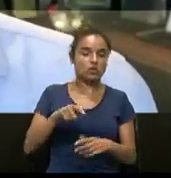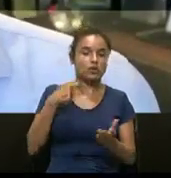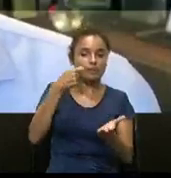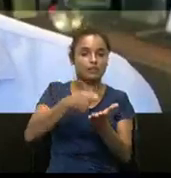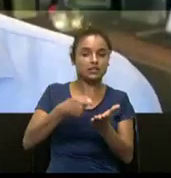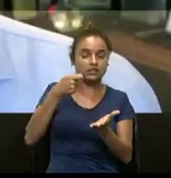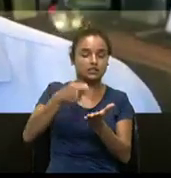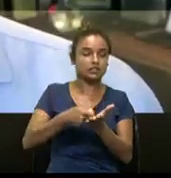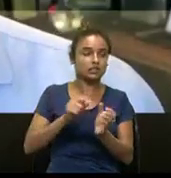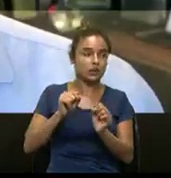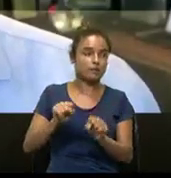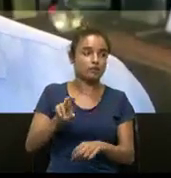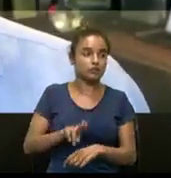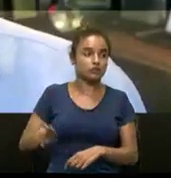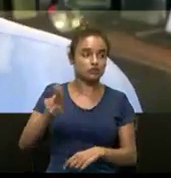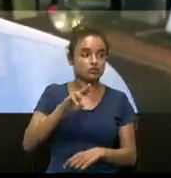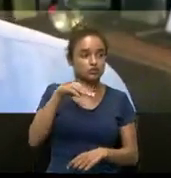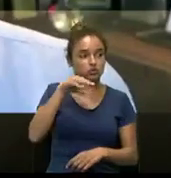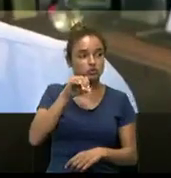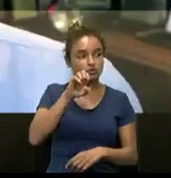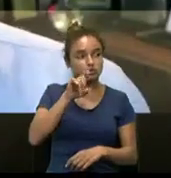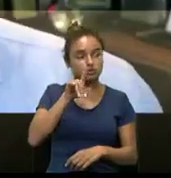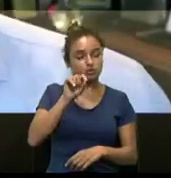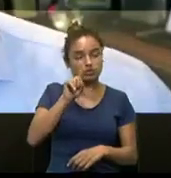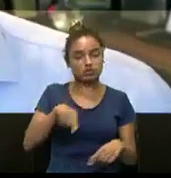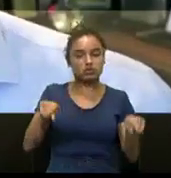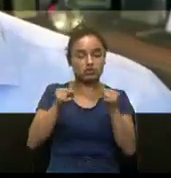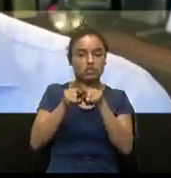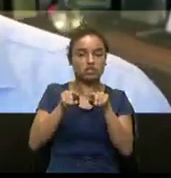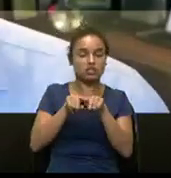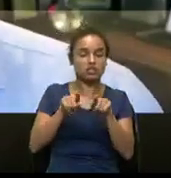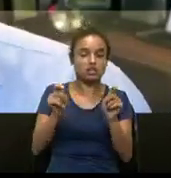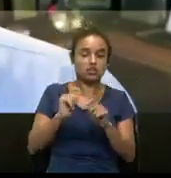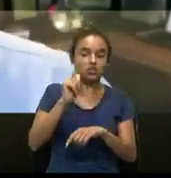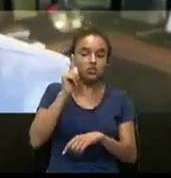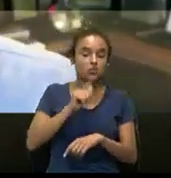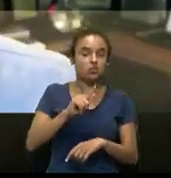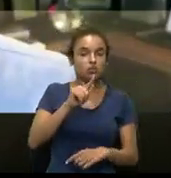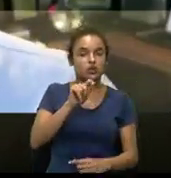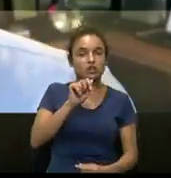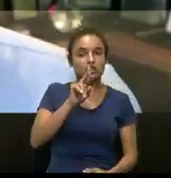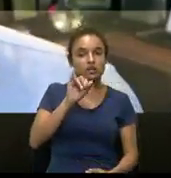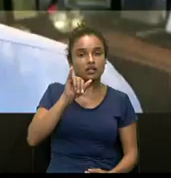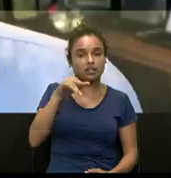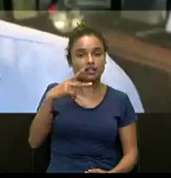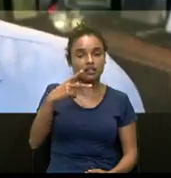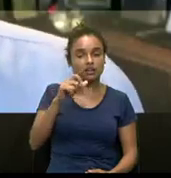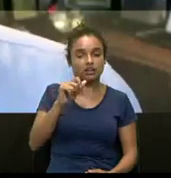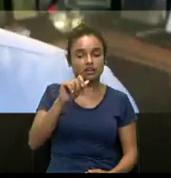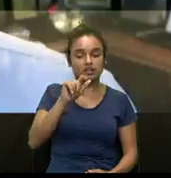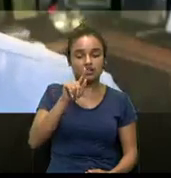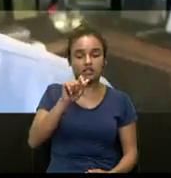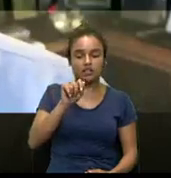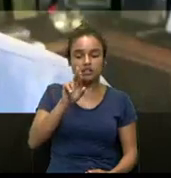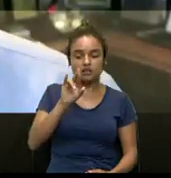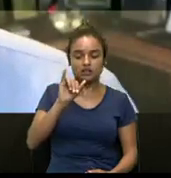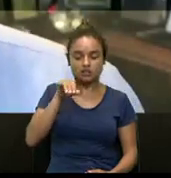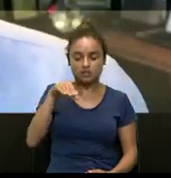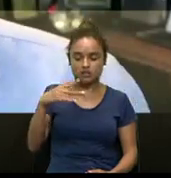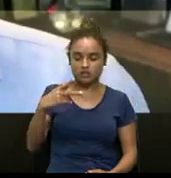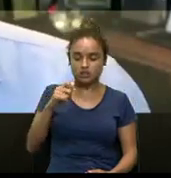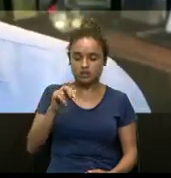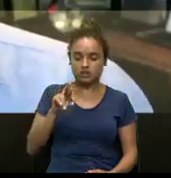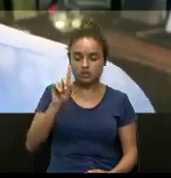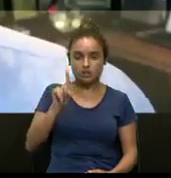Bitcoin. Então você pode usar isso como moeda. Você pode também garimpar o mercado de Bitcoin. Quando a Aline se refere a empresas